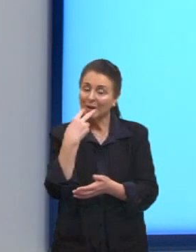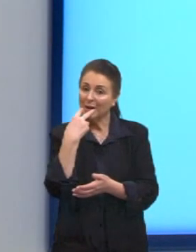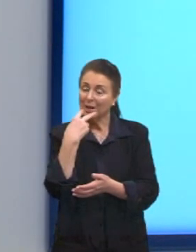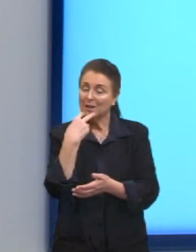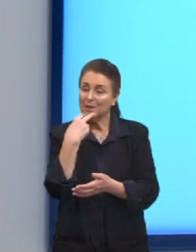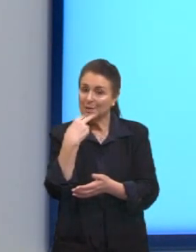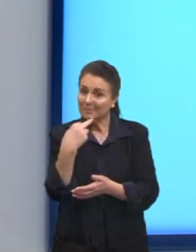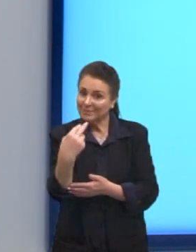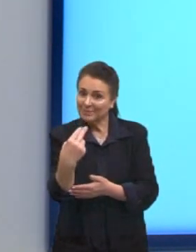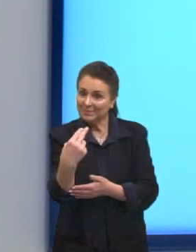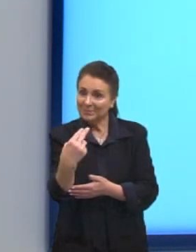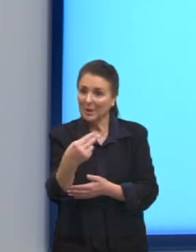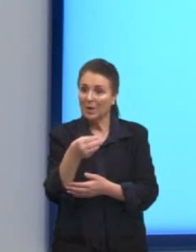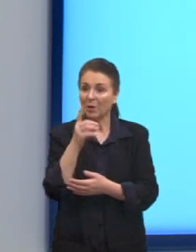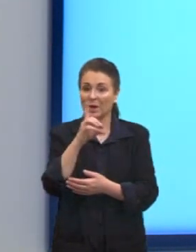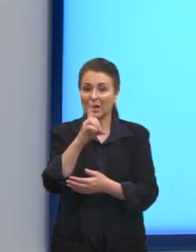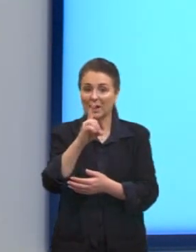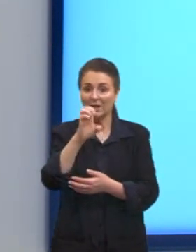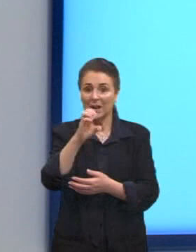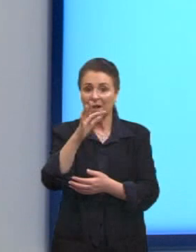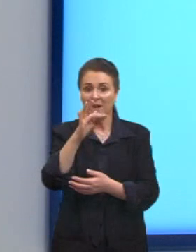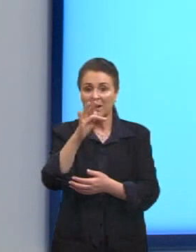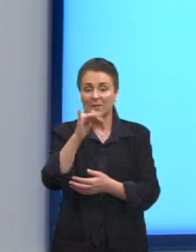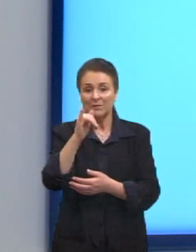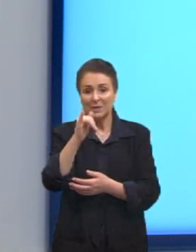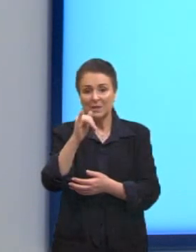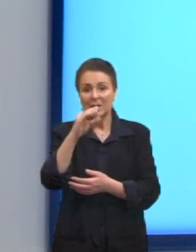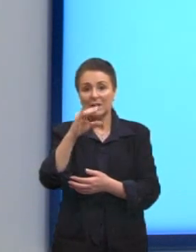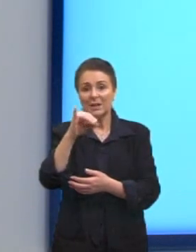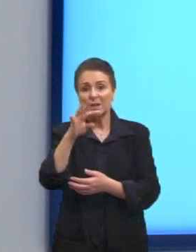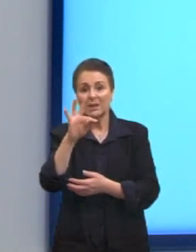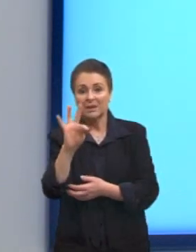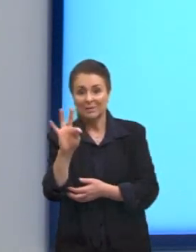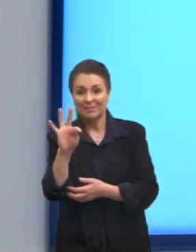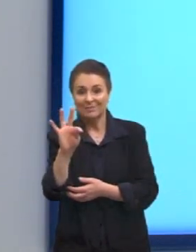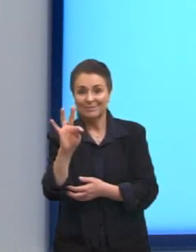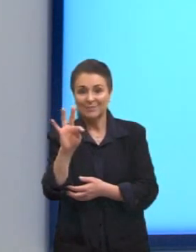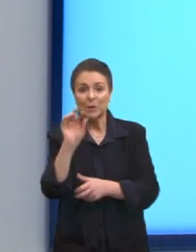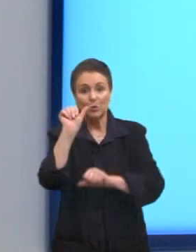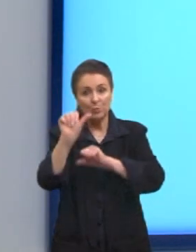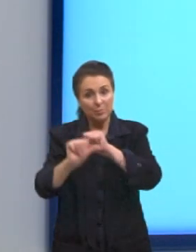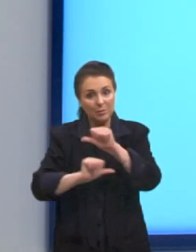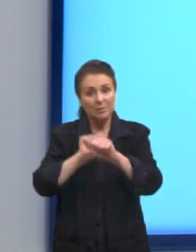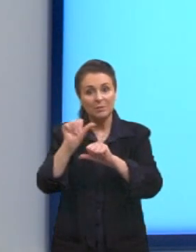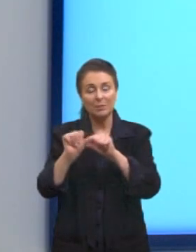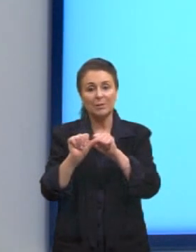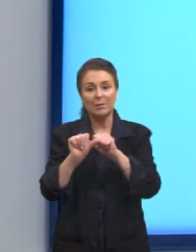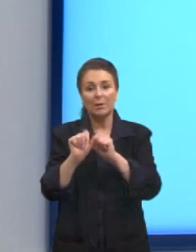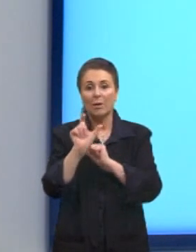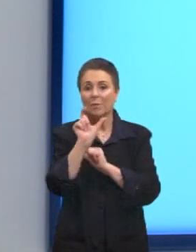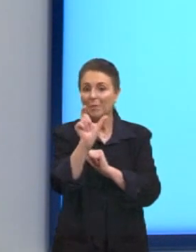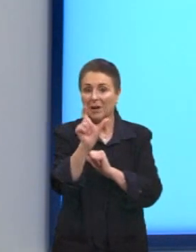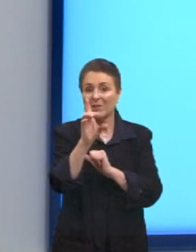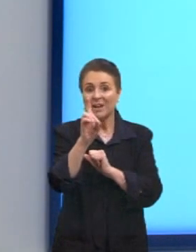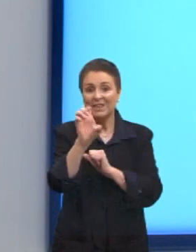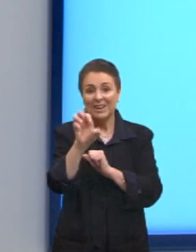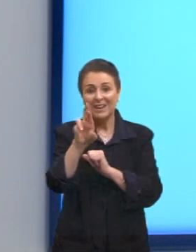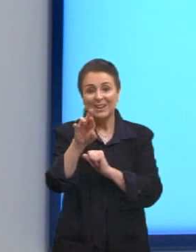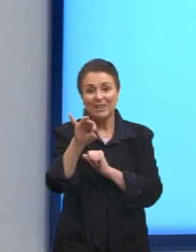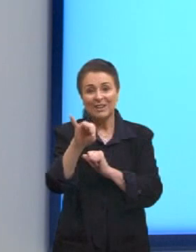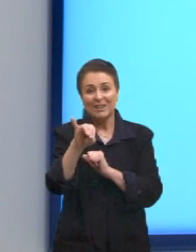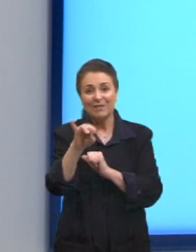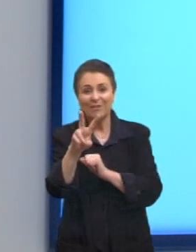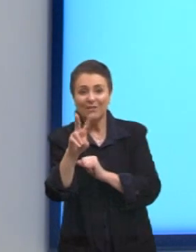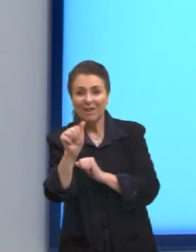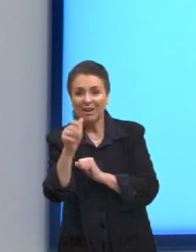Déficit, que se escreve como D-E-F-I-C-I-T. E é uma palavra derivada, deficitário. Então,